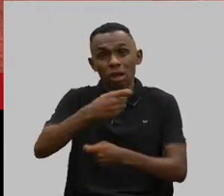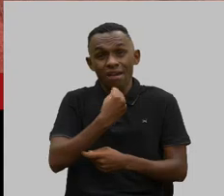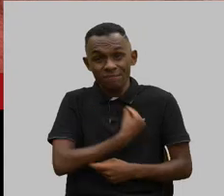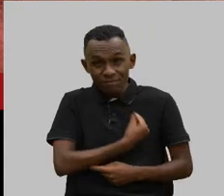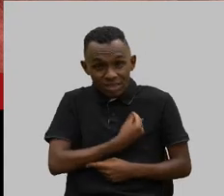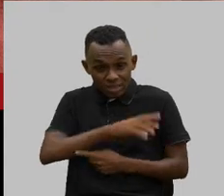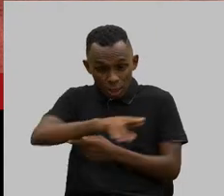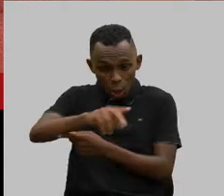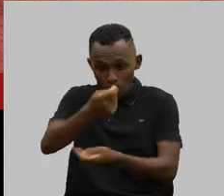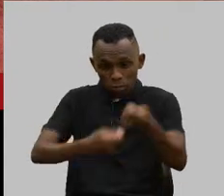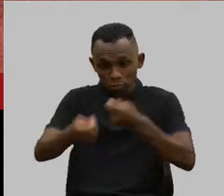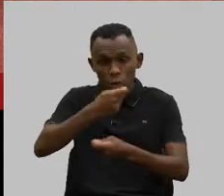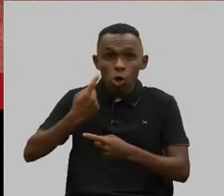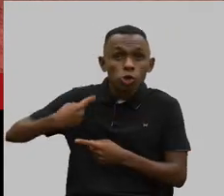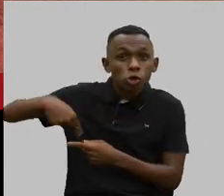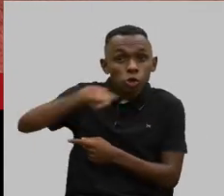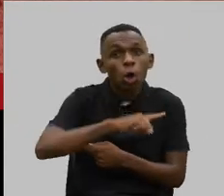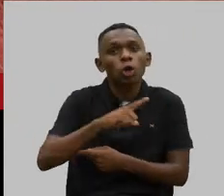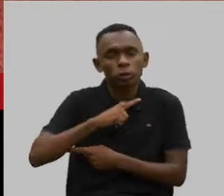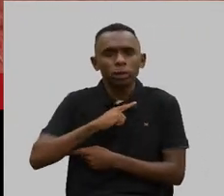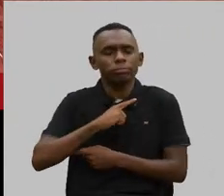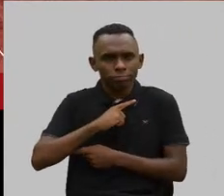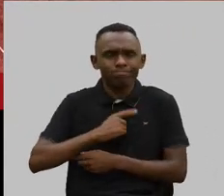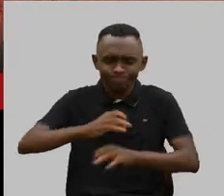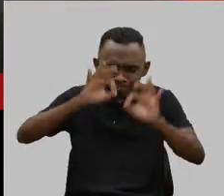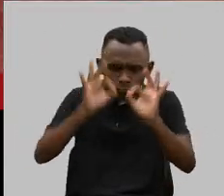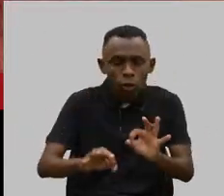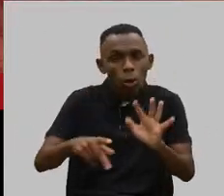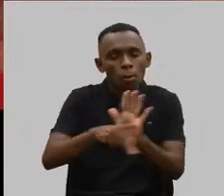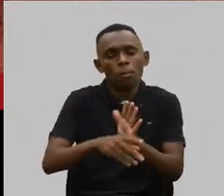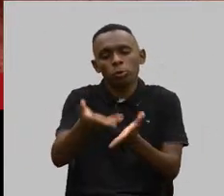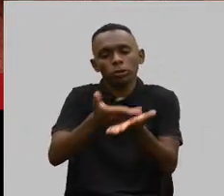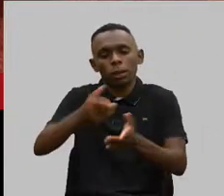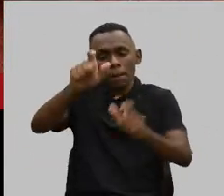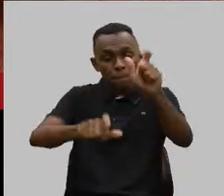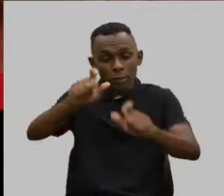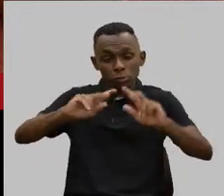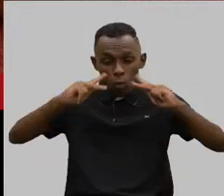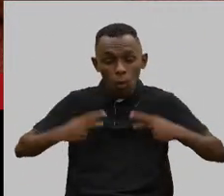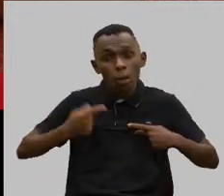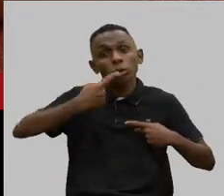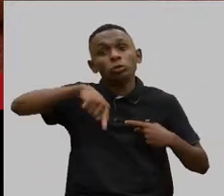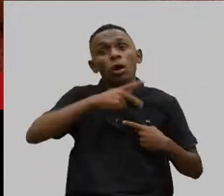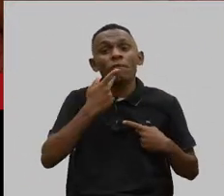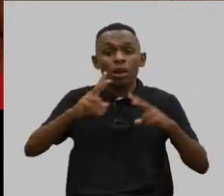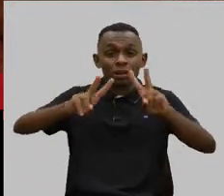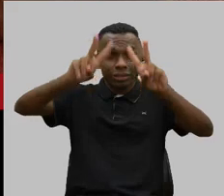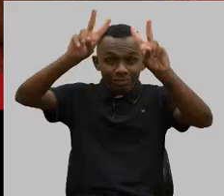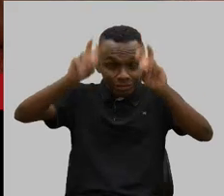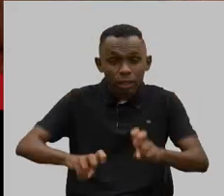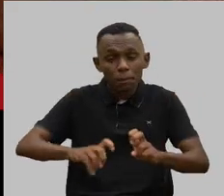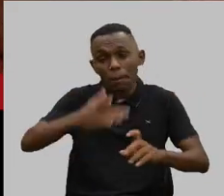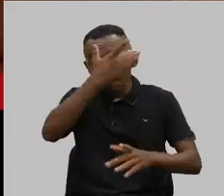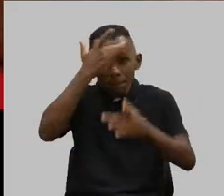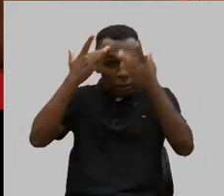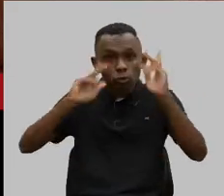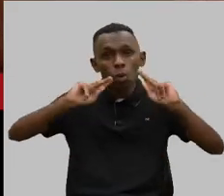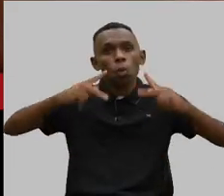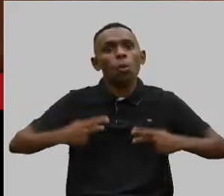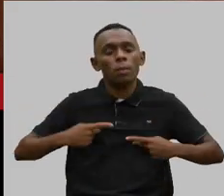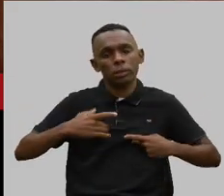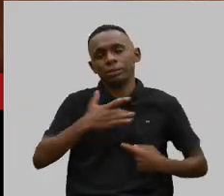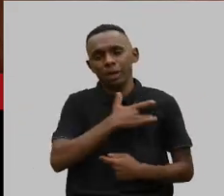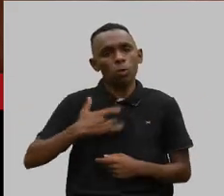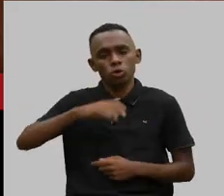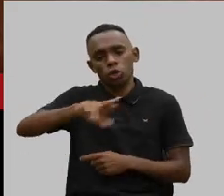mercadoria vamos ter dignidade no tratamento com a pessoa humana porque aqui nós estamos falando de seres humanos saúde não é